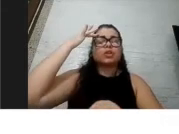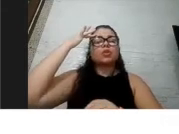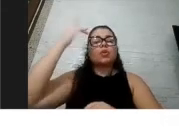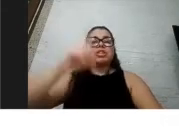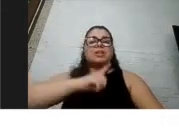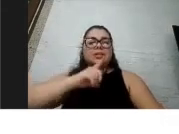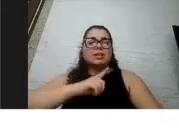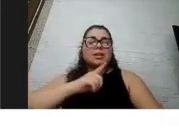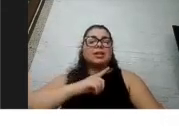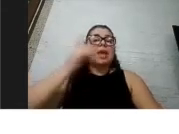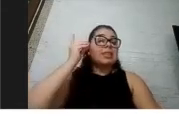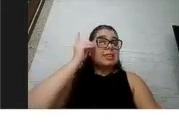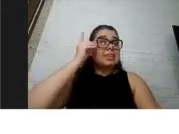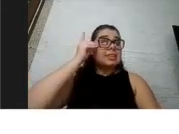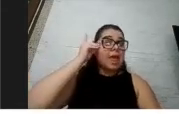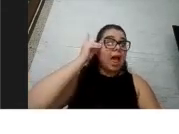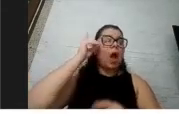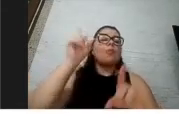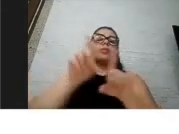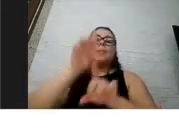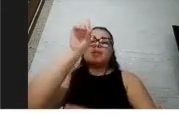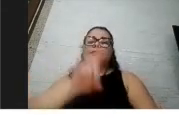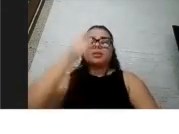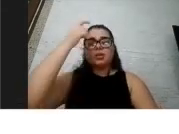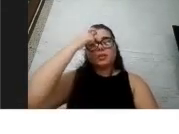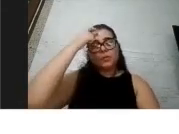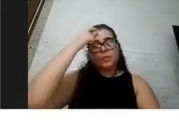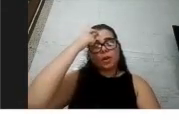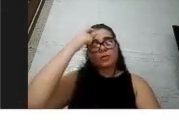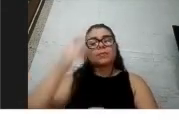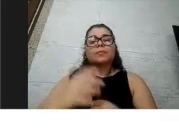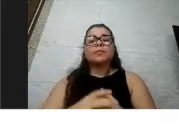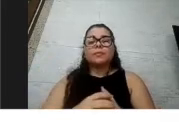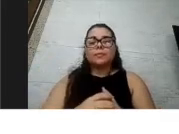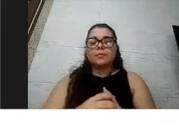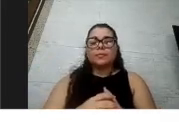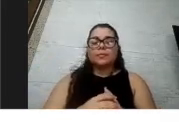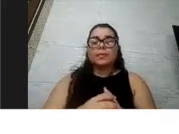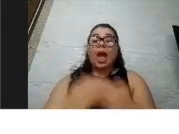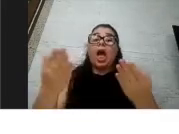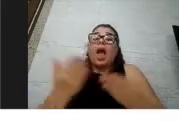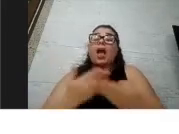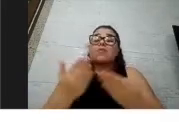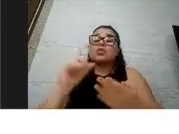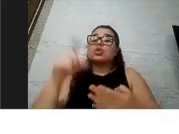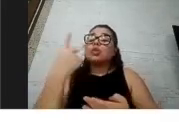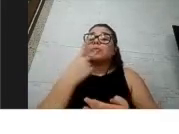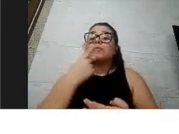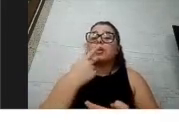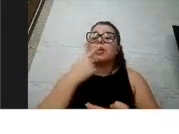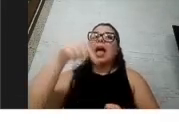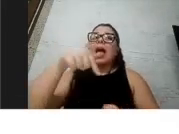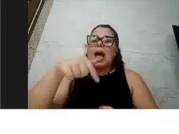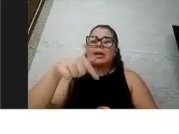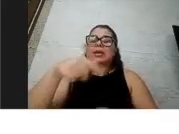tem um pouco maior aí de risco, seja no contágio, seja na gravidade, é agora que a gente está falando, pelo menos aqui em São Paulo está